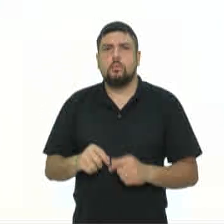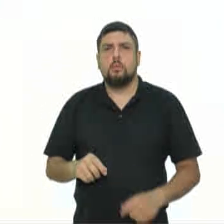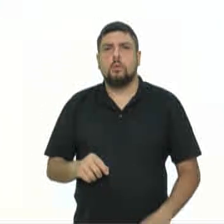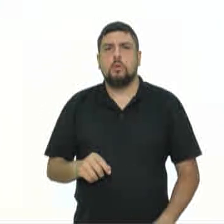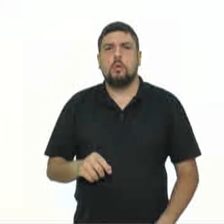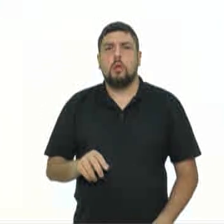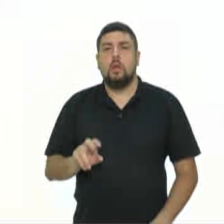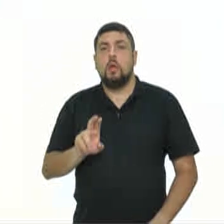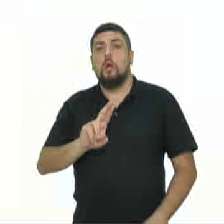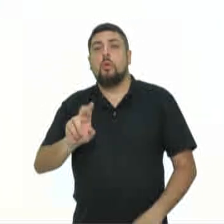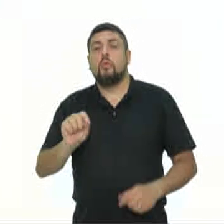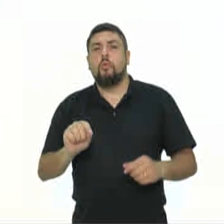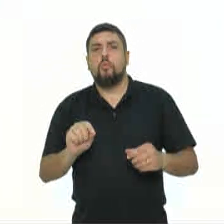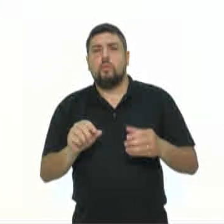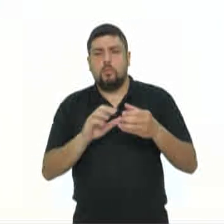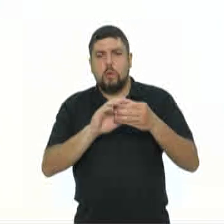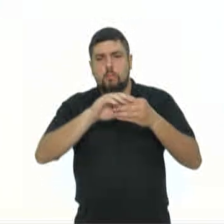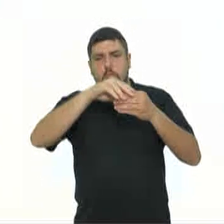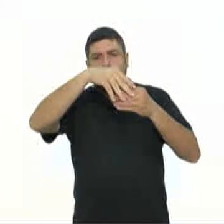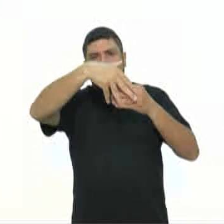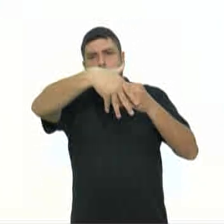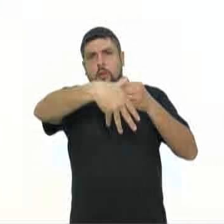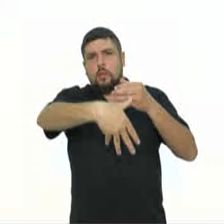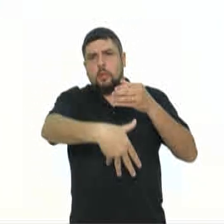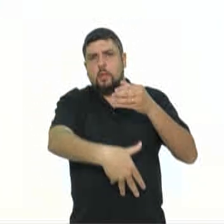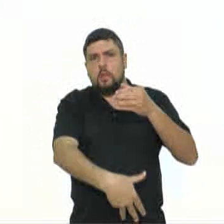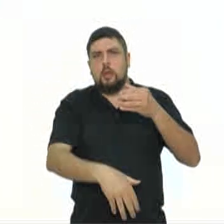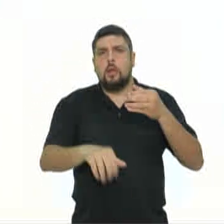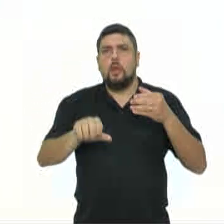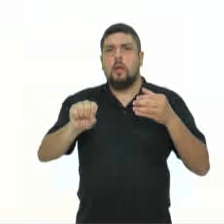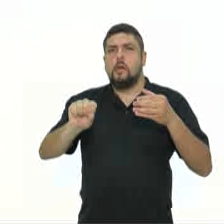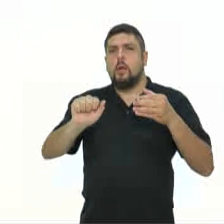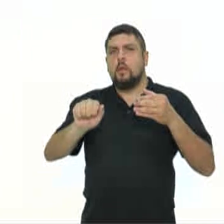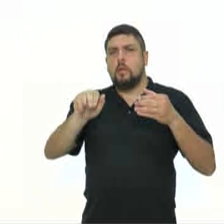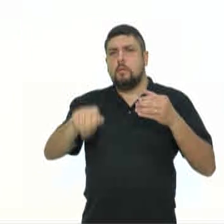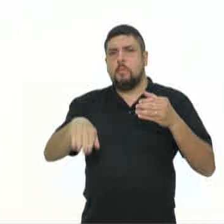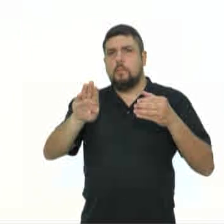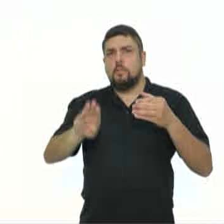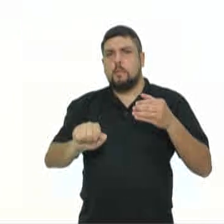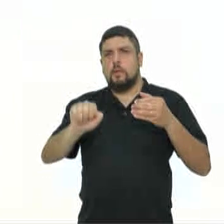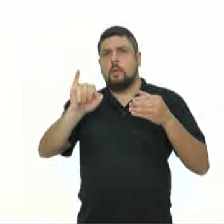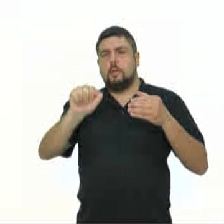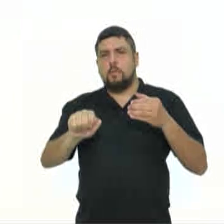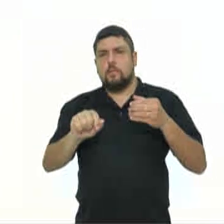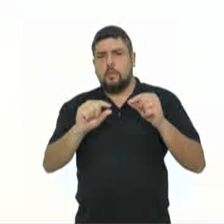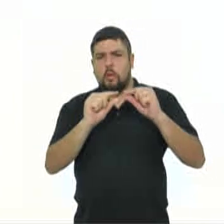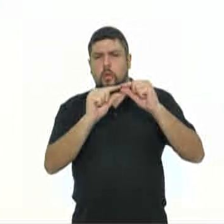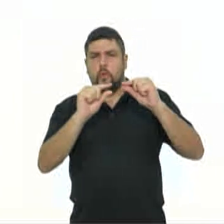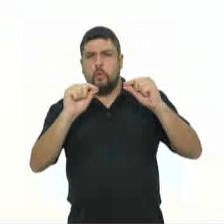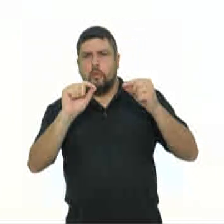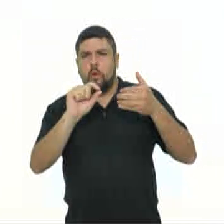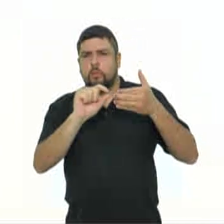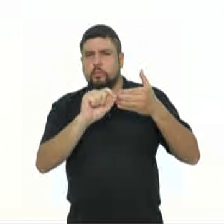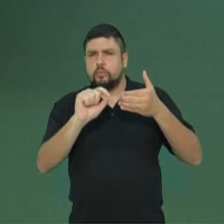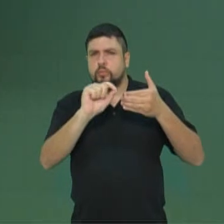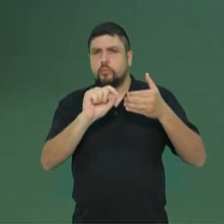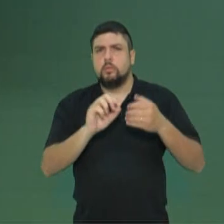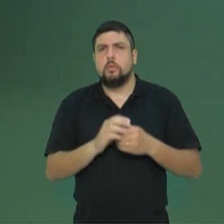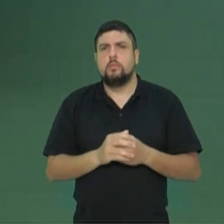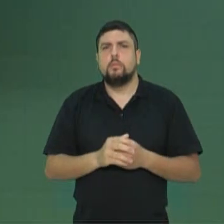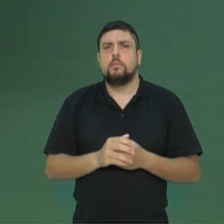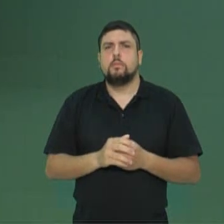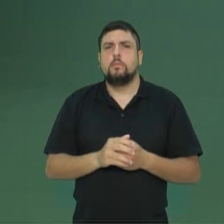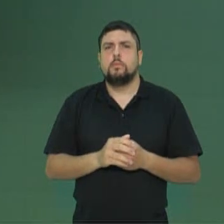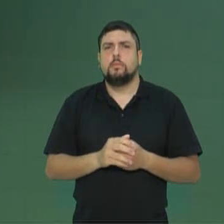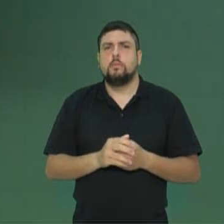de uma grande samambaia, o samambaia-assu, cujo nome científico é Dixona celoviana. Esse S maiúsculo estava na